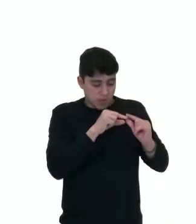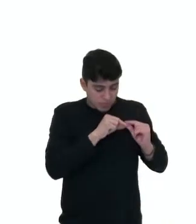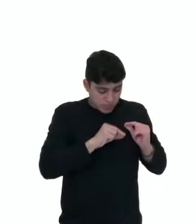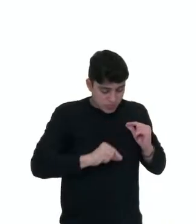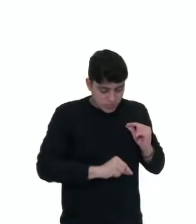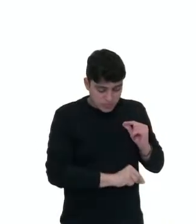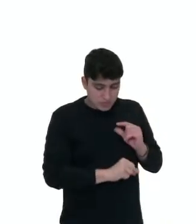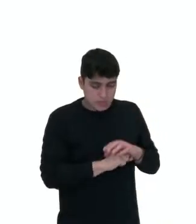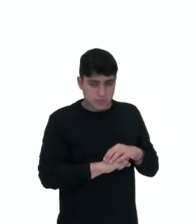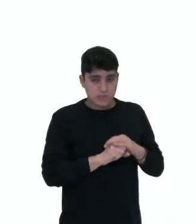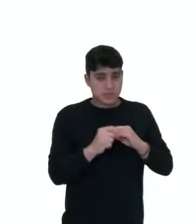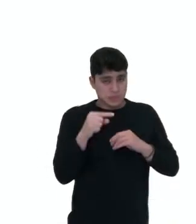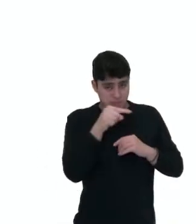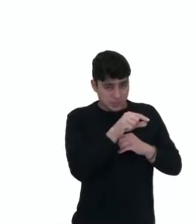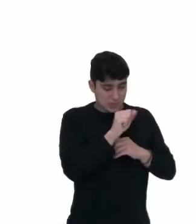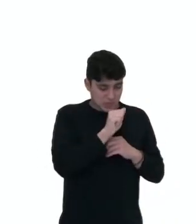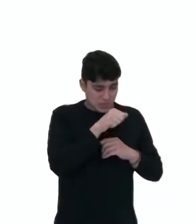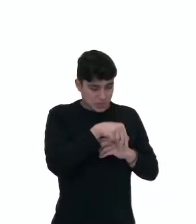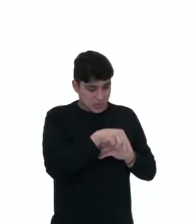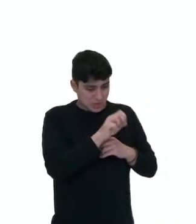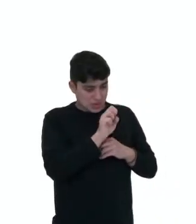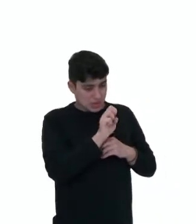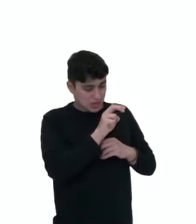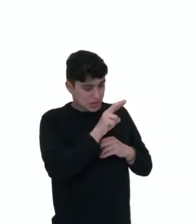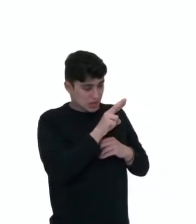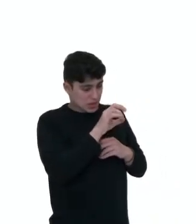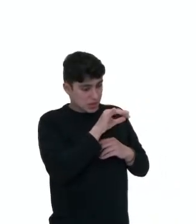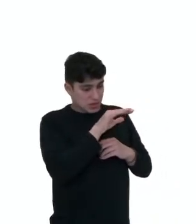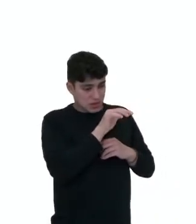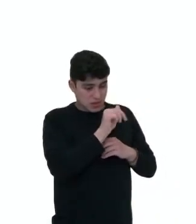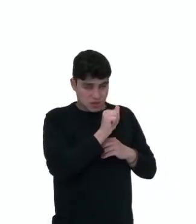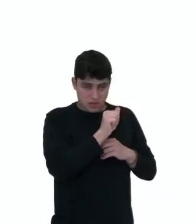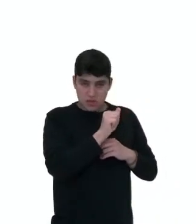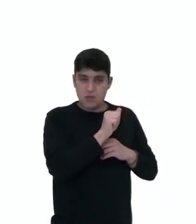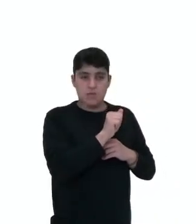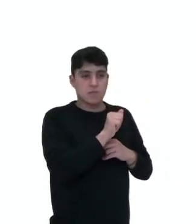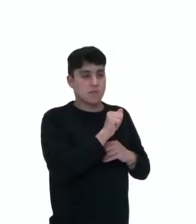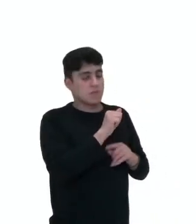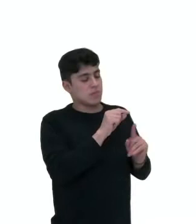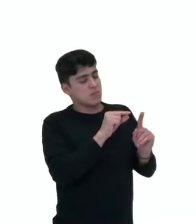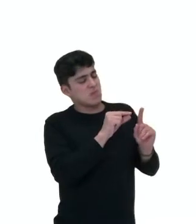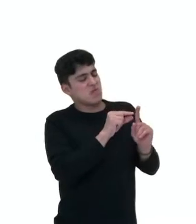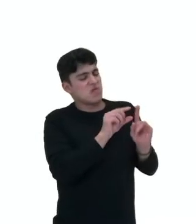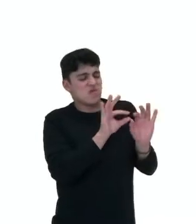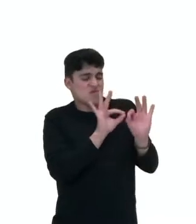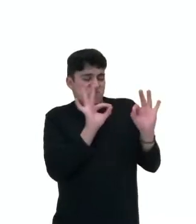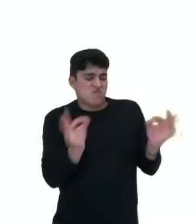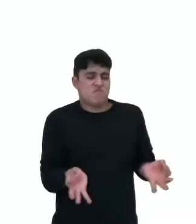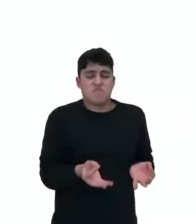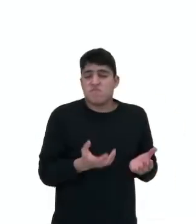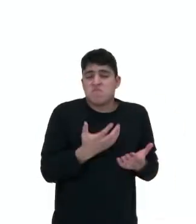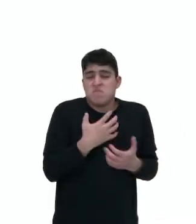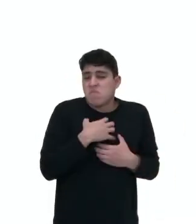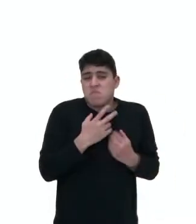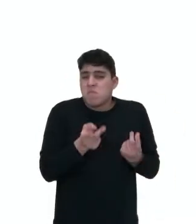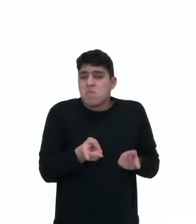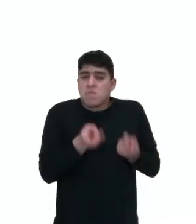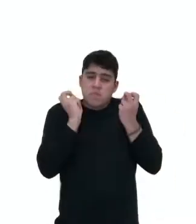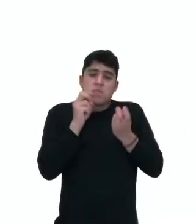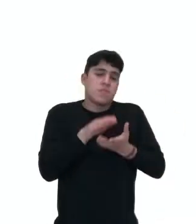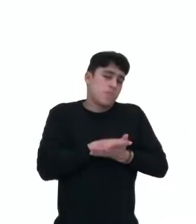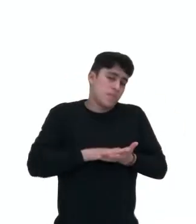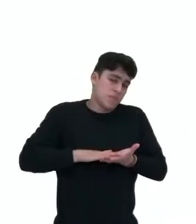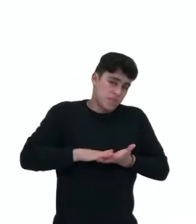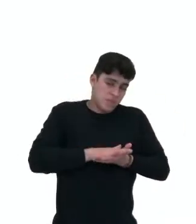Esse aneurisma, quando ele é pequeno, ele pode ser assintomático. A pessoa não vai sentir nada.